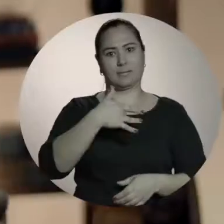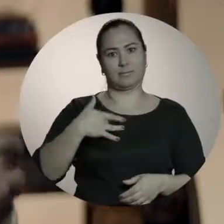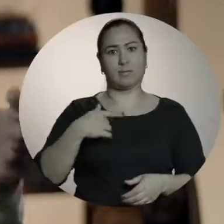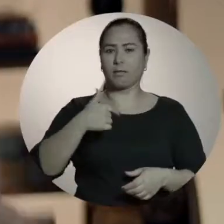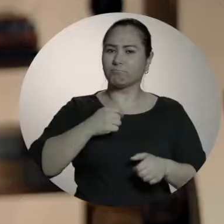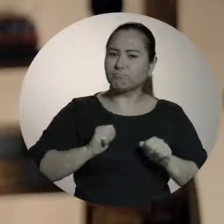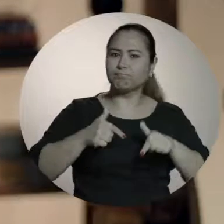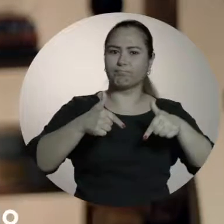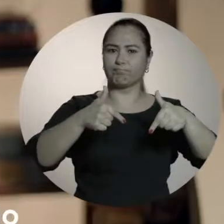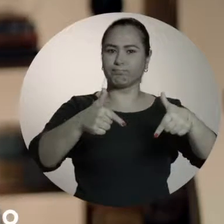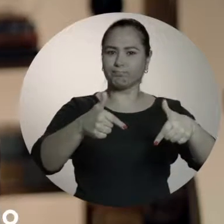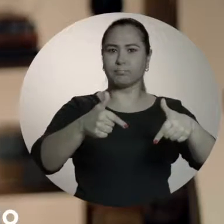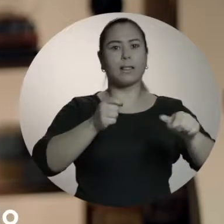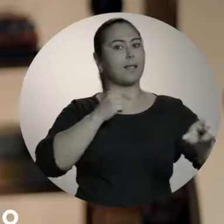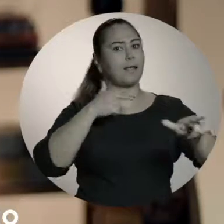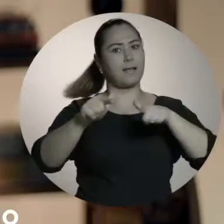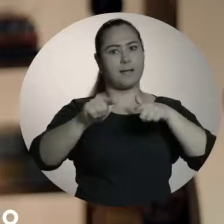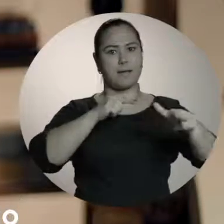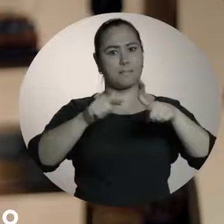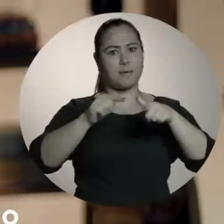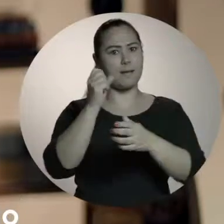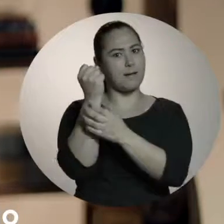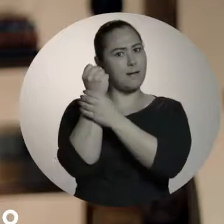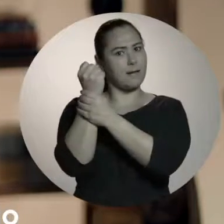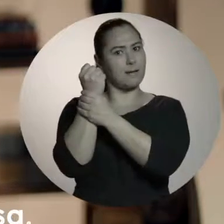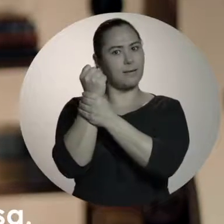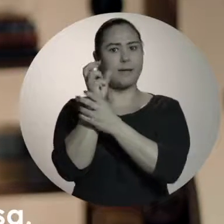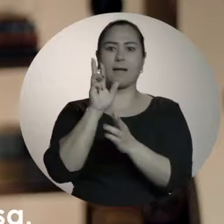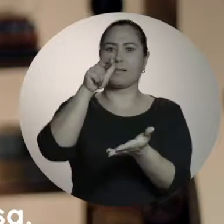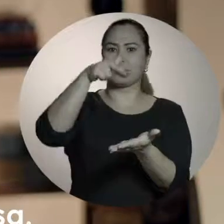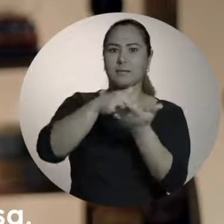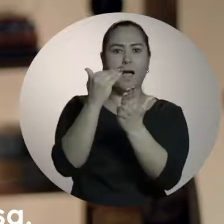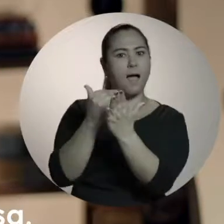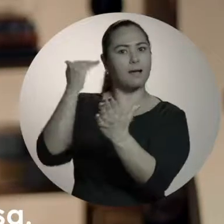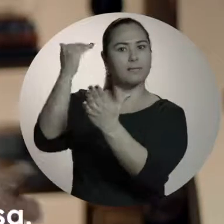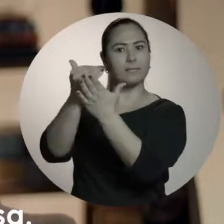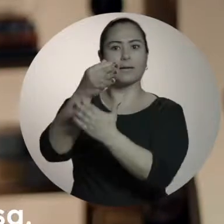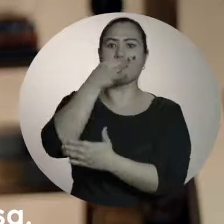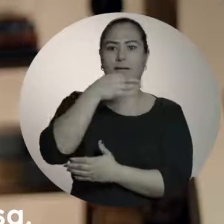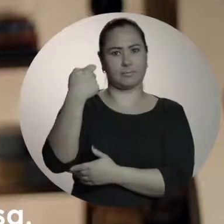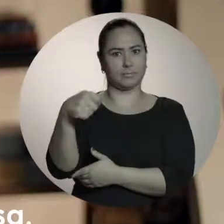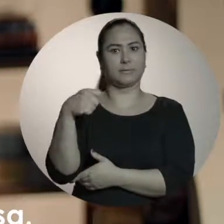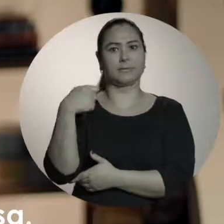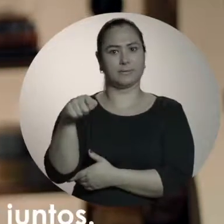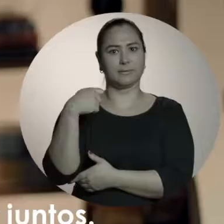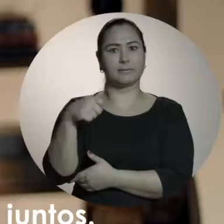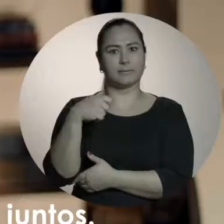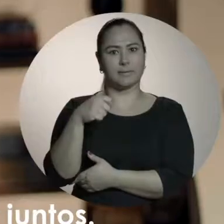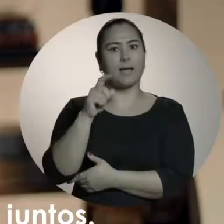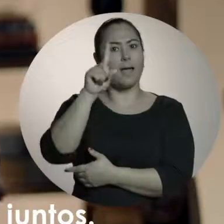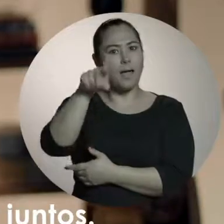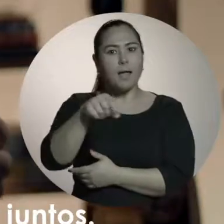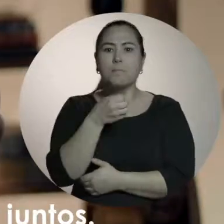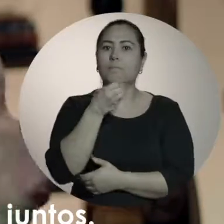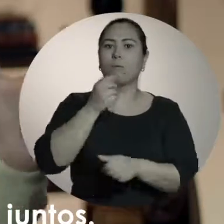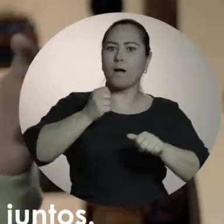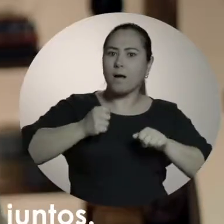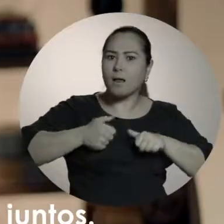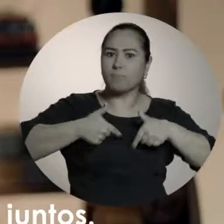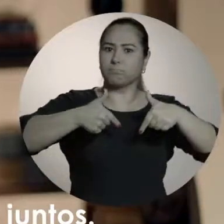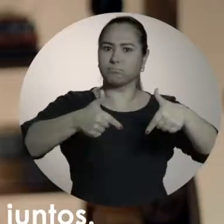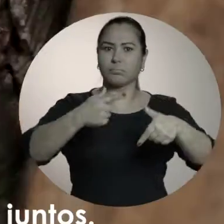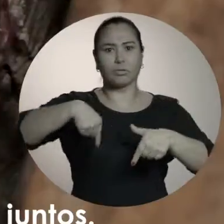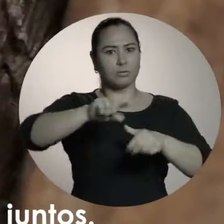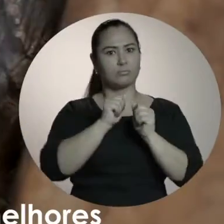Eu vou me empenhar muito e trabalhar para garantir a realização dos avanços que Caxias ainda precisa. Essa é a boa luta que vamos